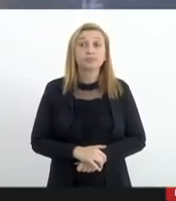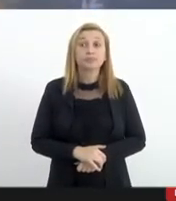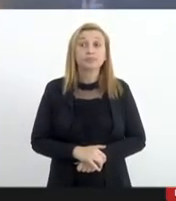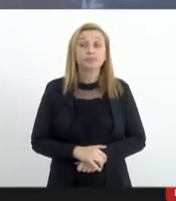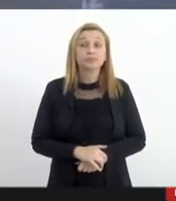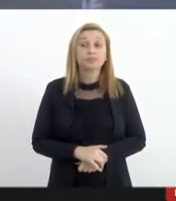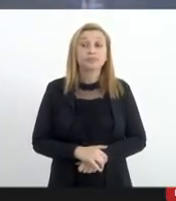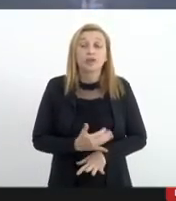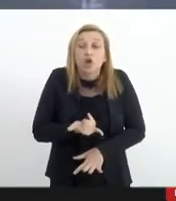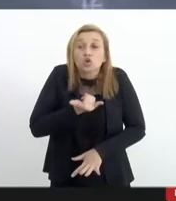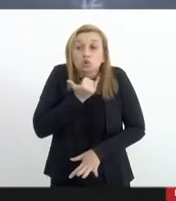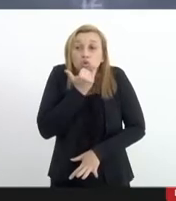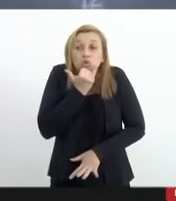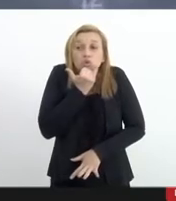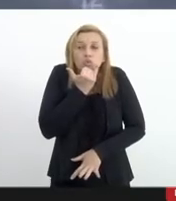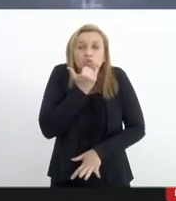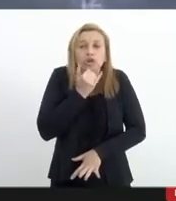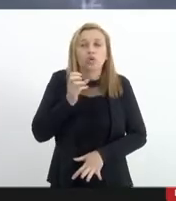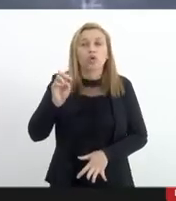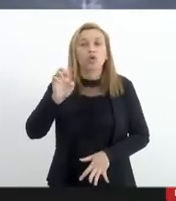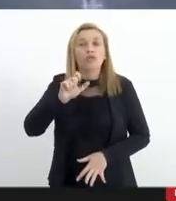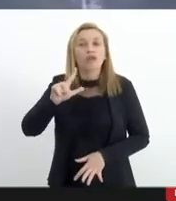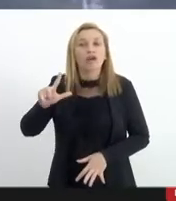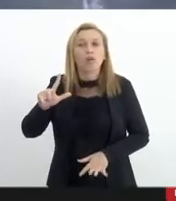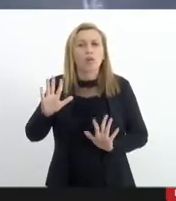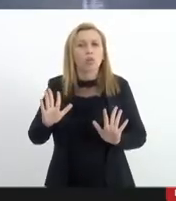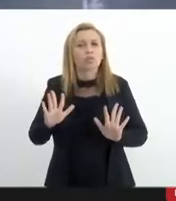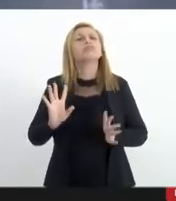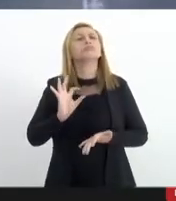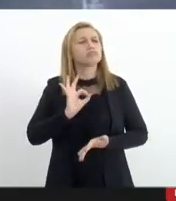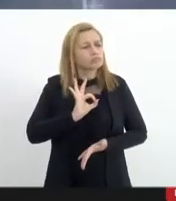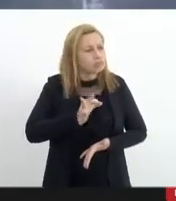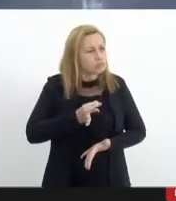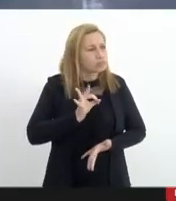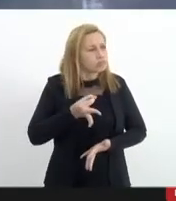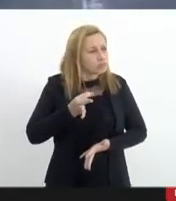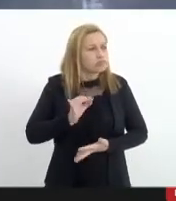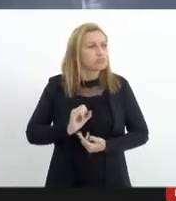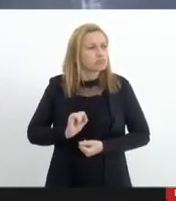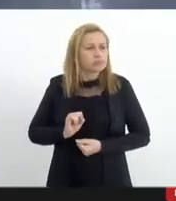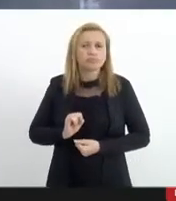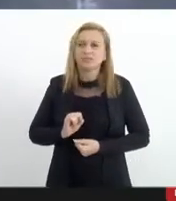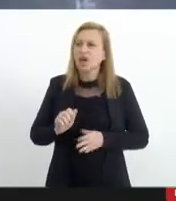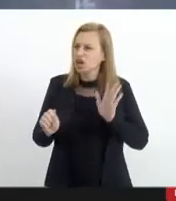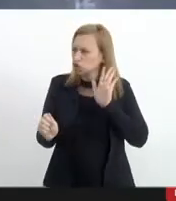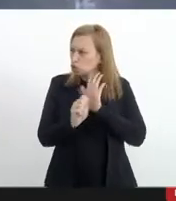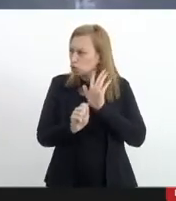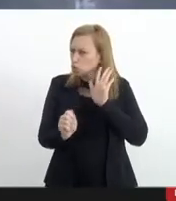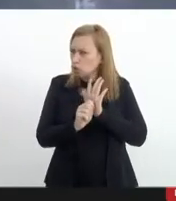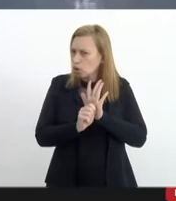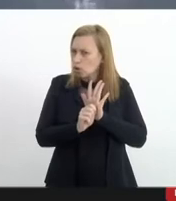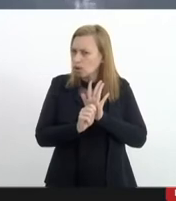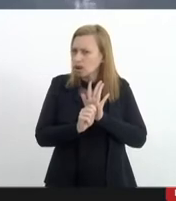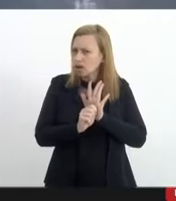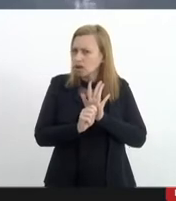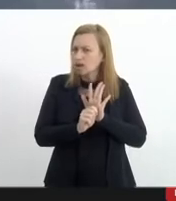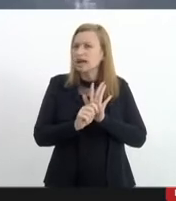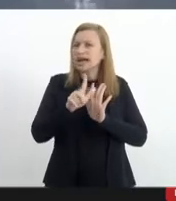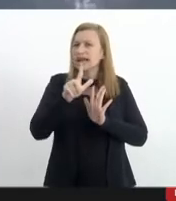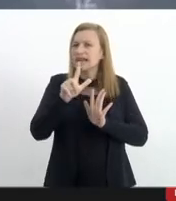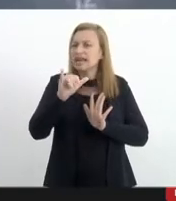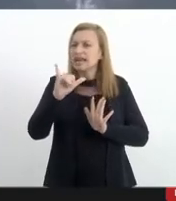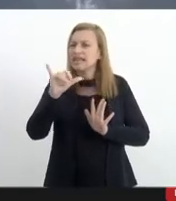desculpe coronavlás de fato as drogas ilícitas e